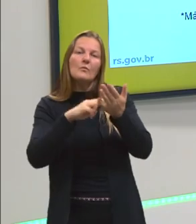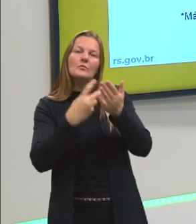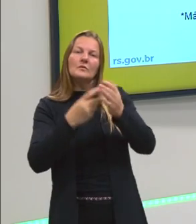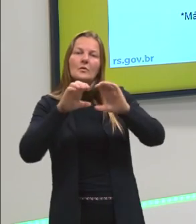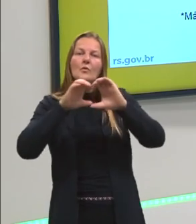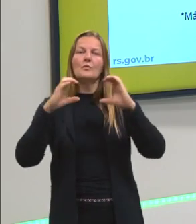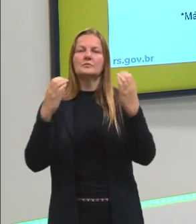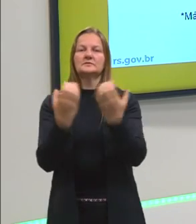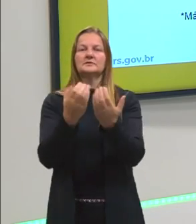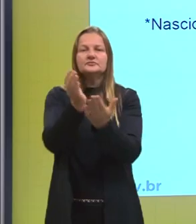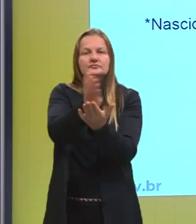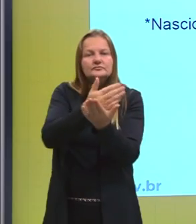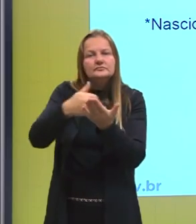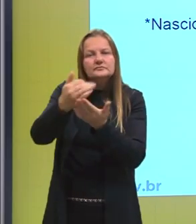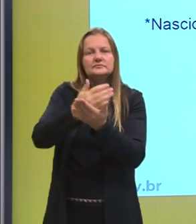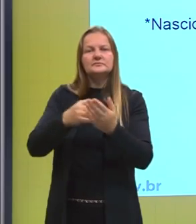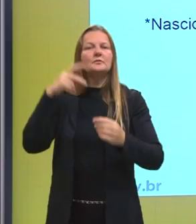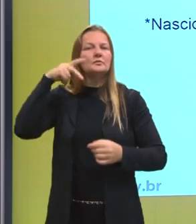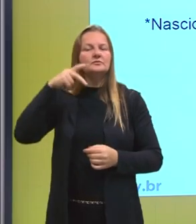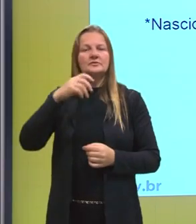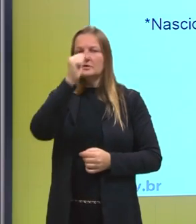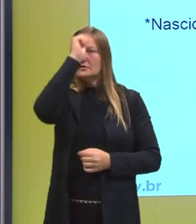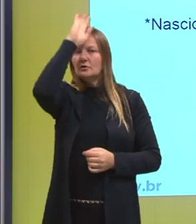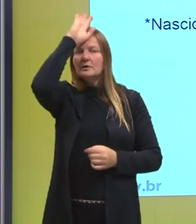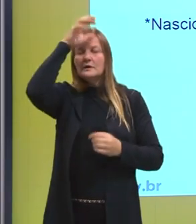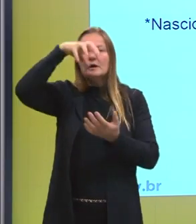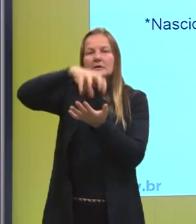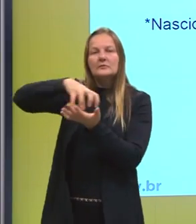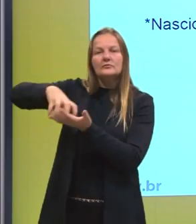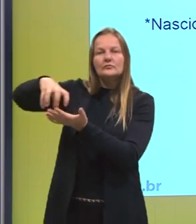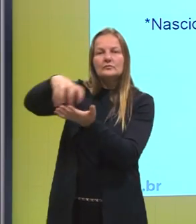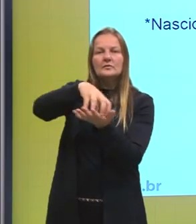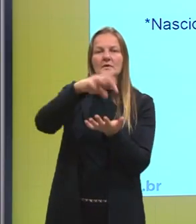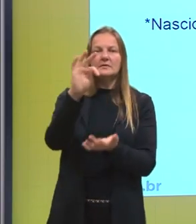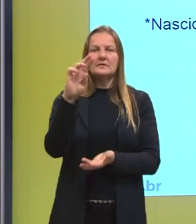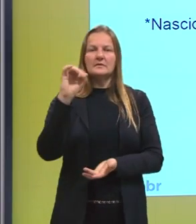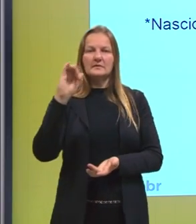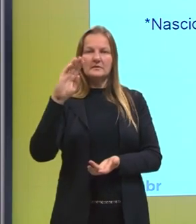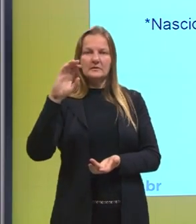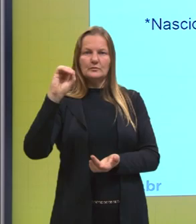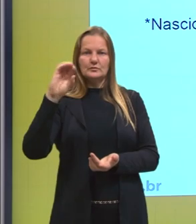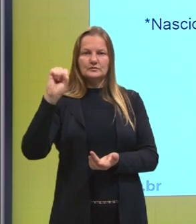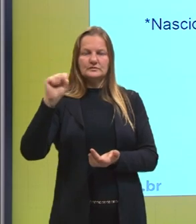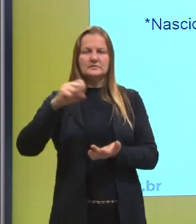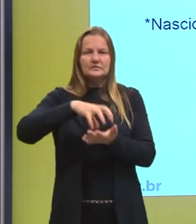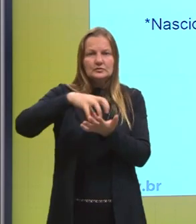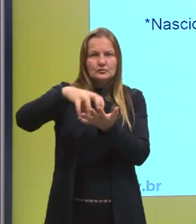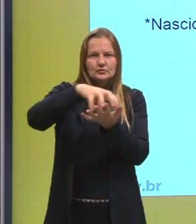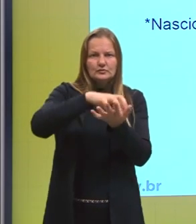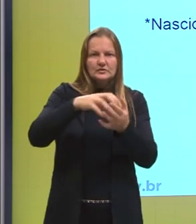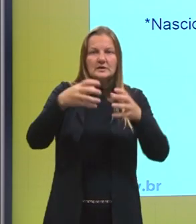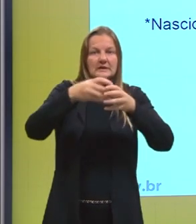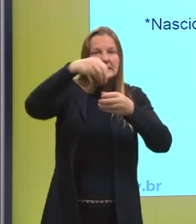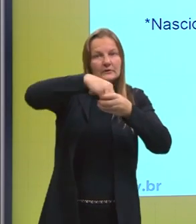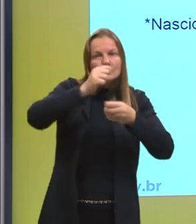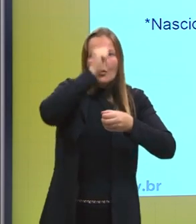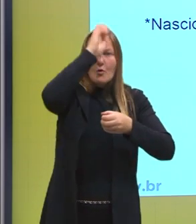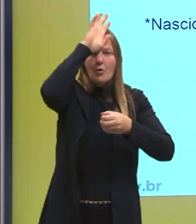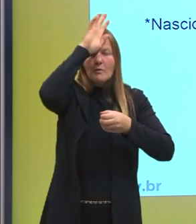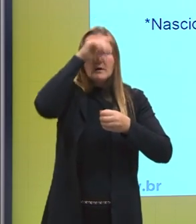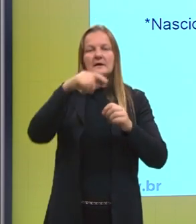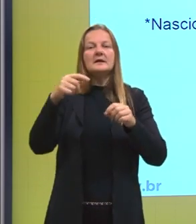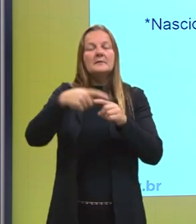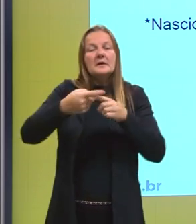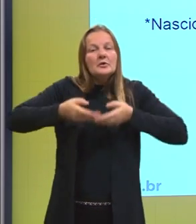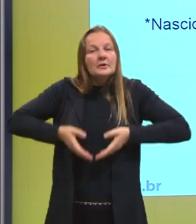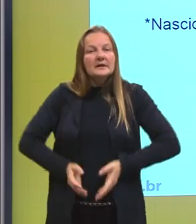divisão política grega. Roma vai ser as tribos. E os nascidos nas demos, nas cidades gregas,